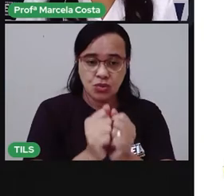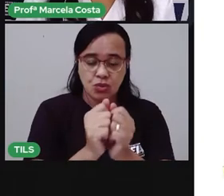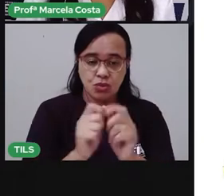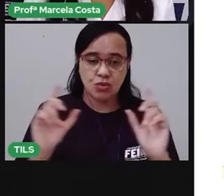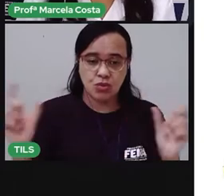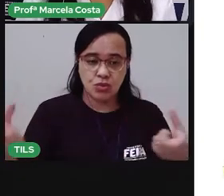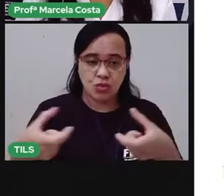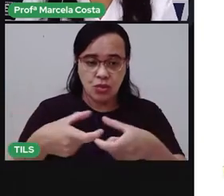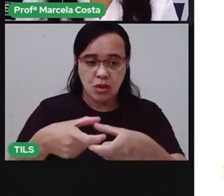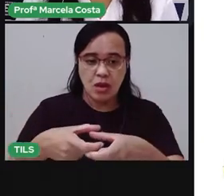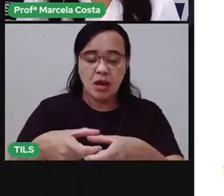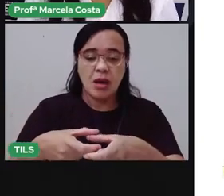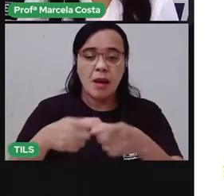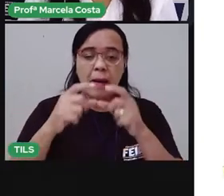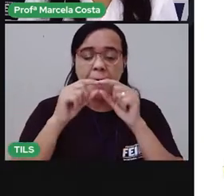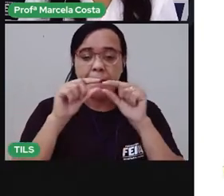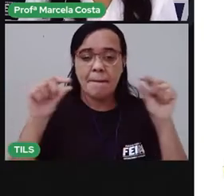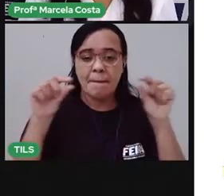palavra.